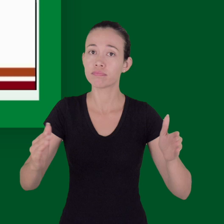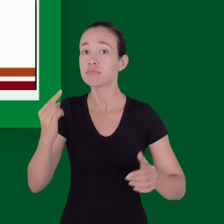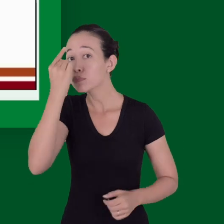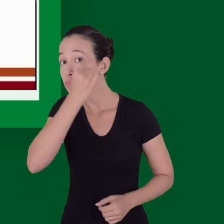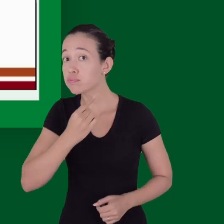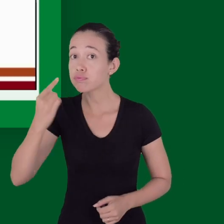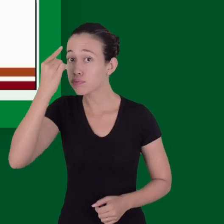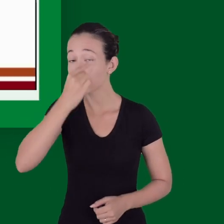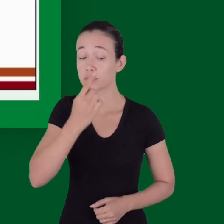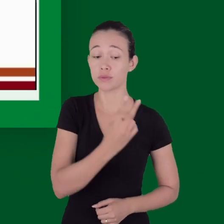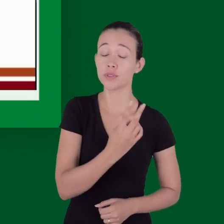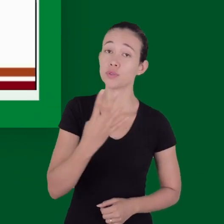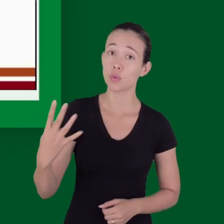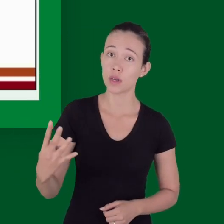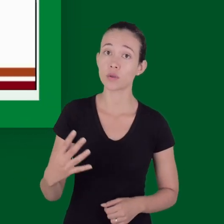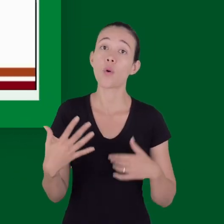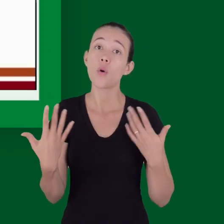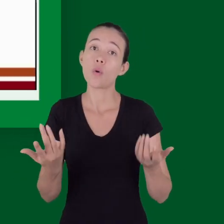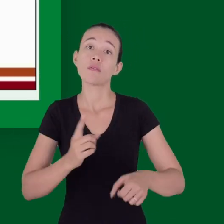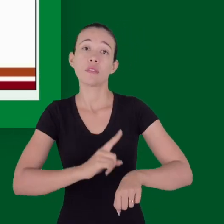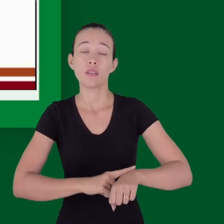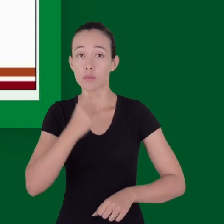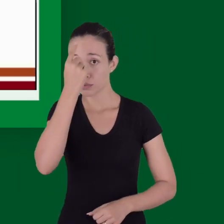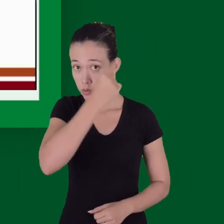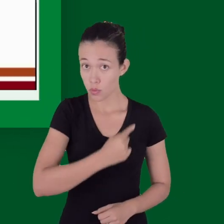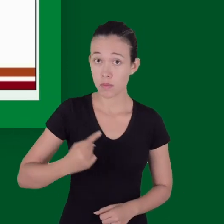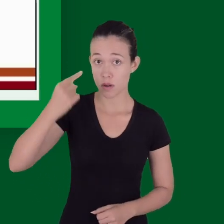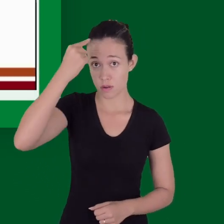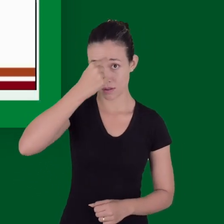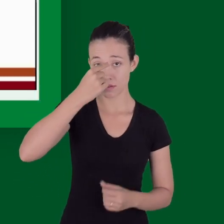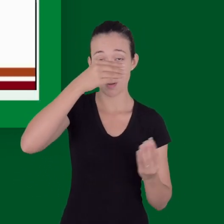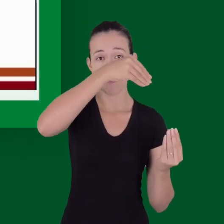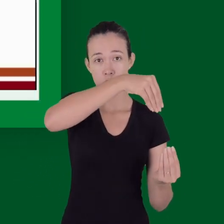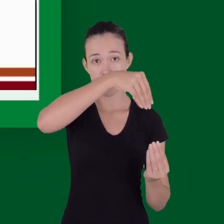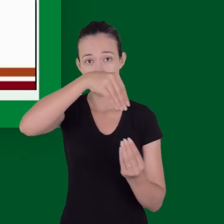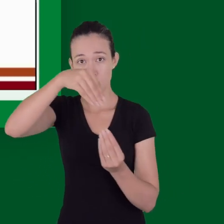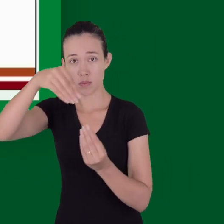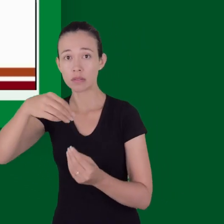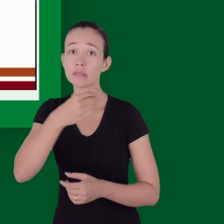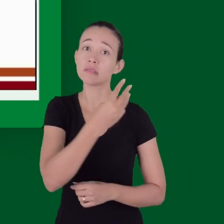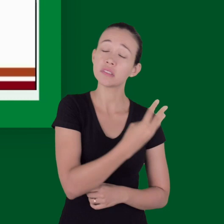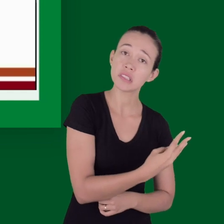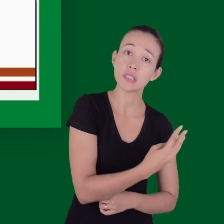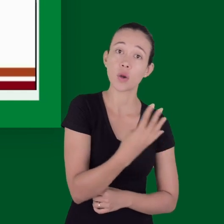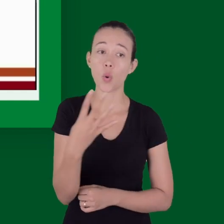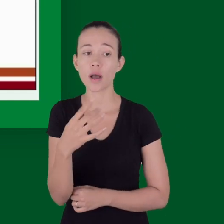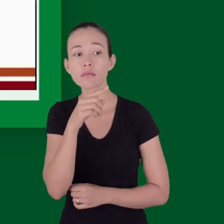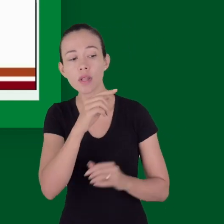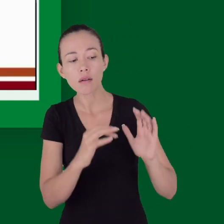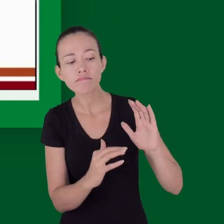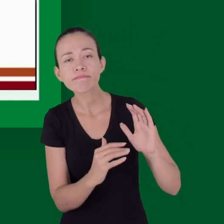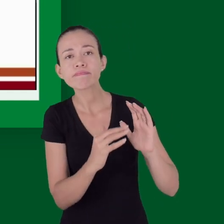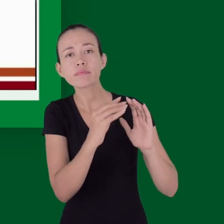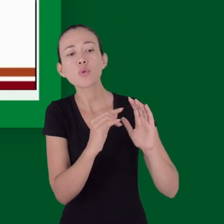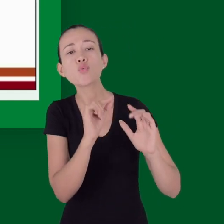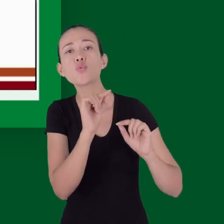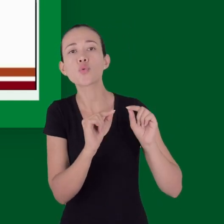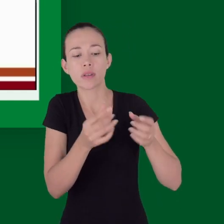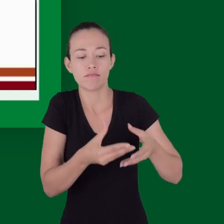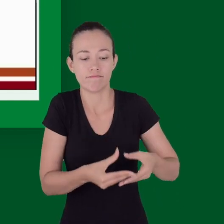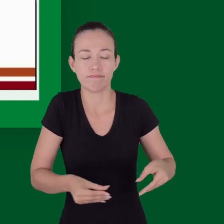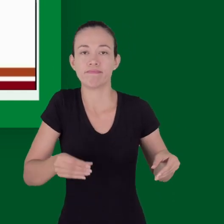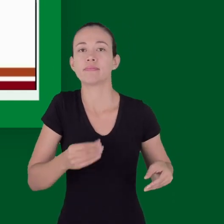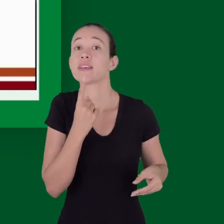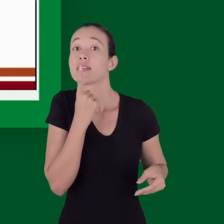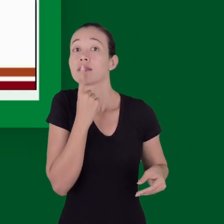sangue da volemia do paciente ou de aproximadamente 10 unidades de concentrado de massas em um adulto dentro de um período de 24